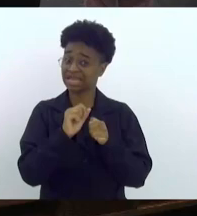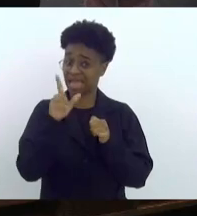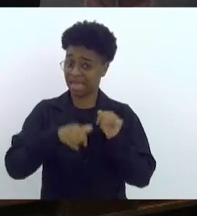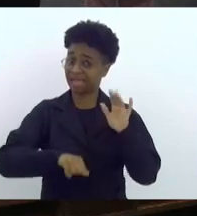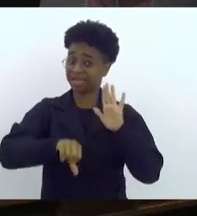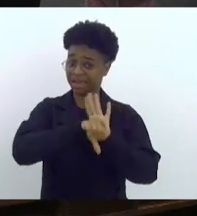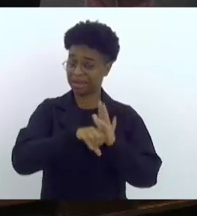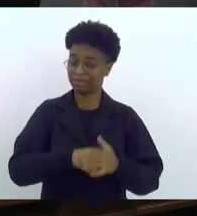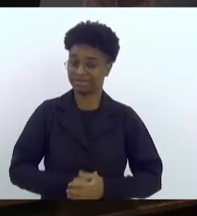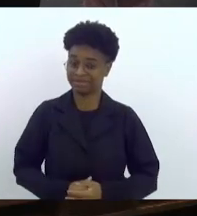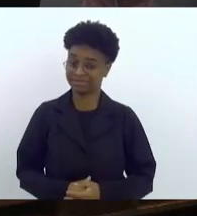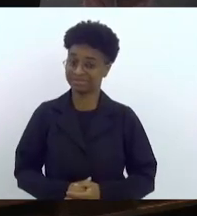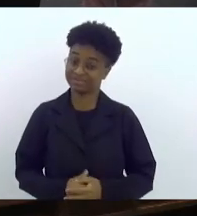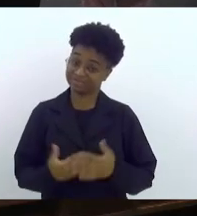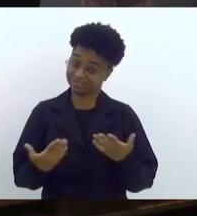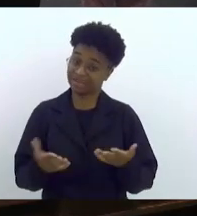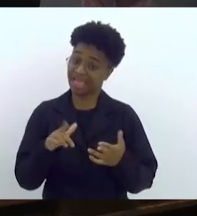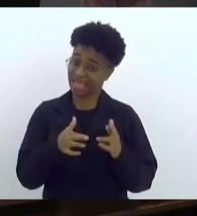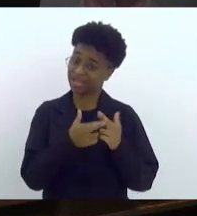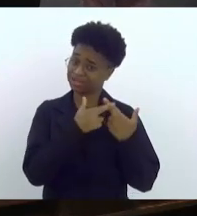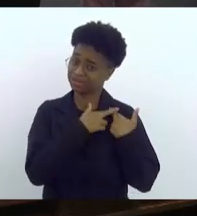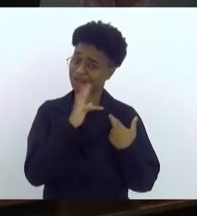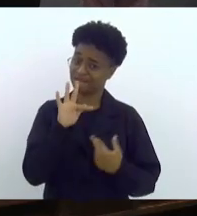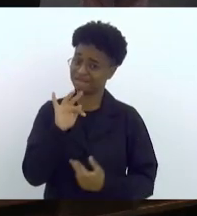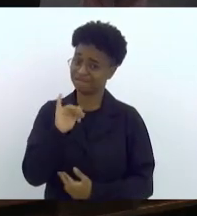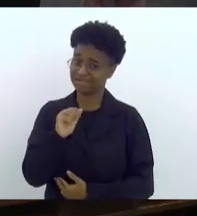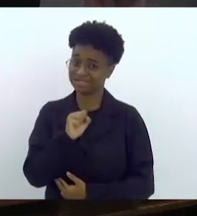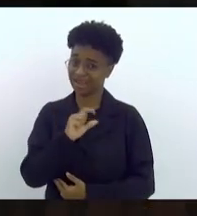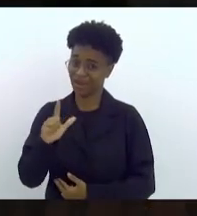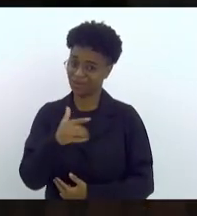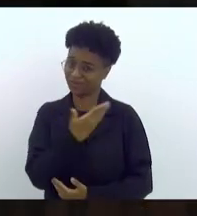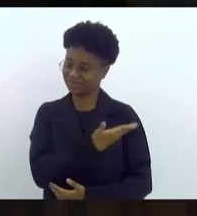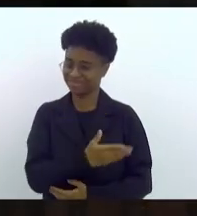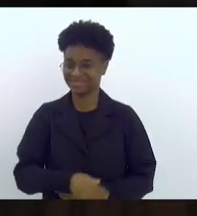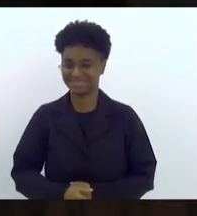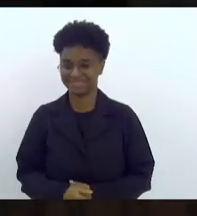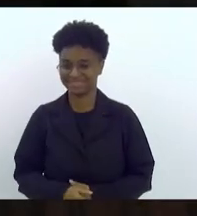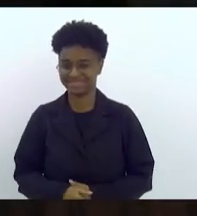aqui de responsabilidade fiscal com vossa excelência.